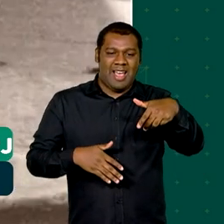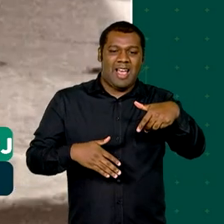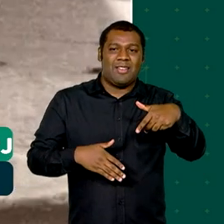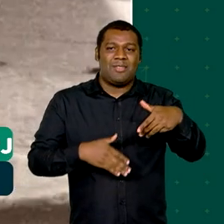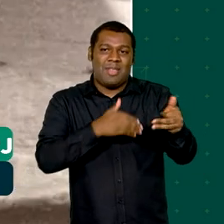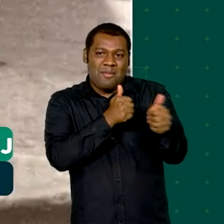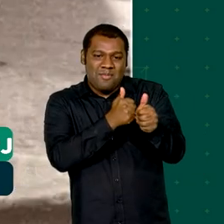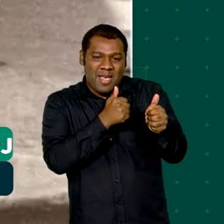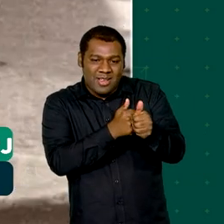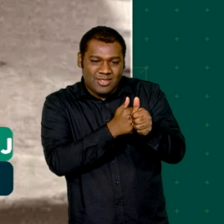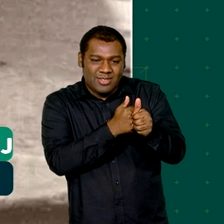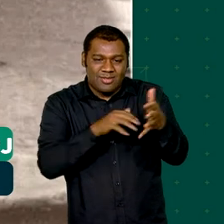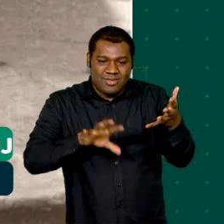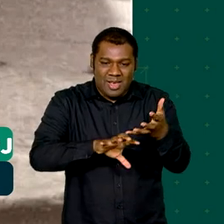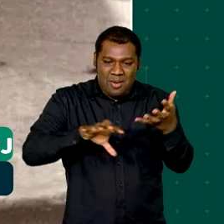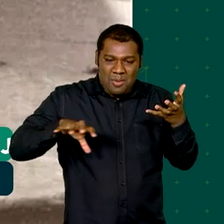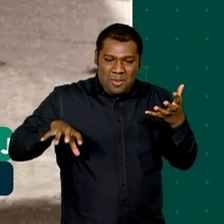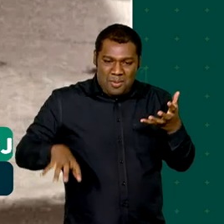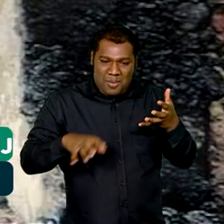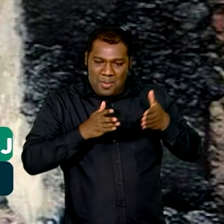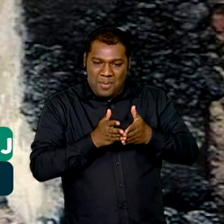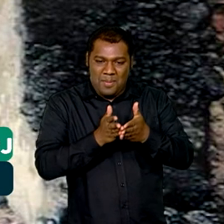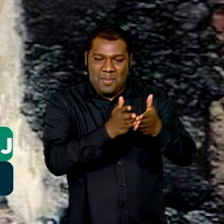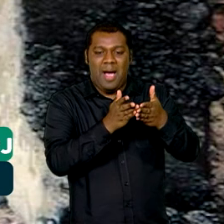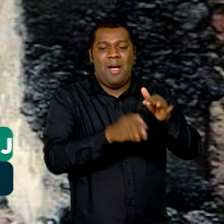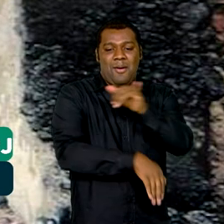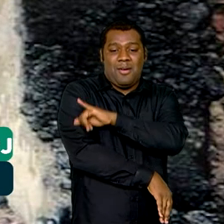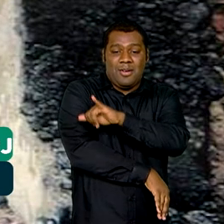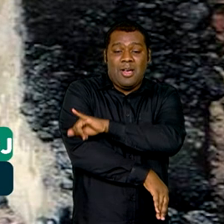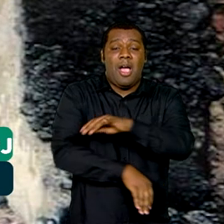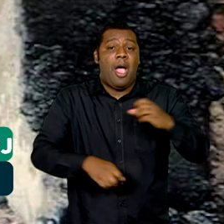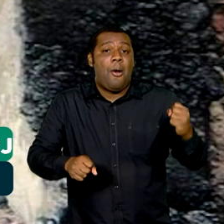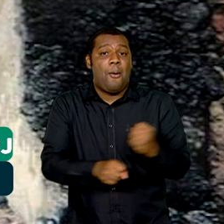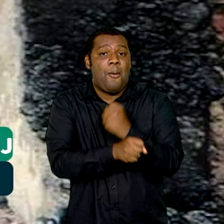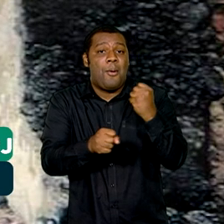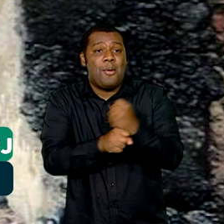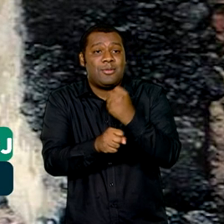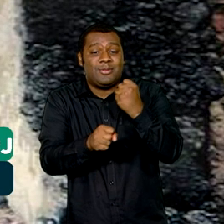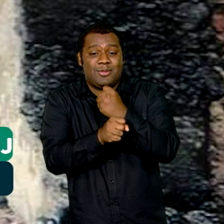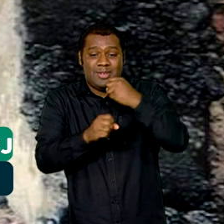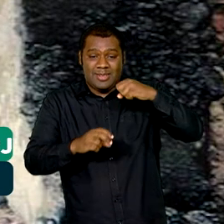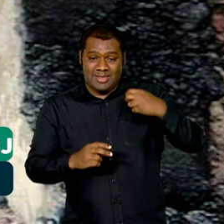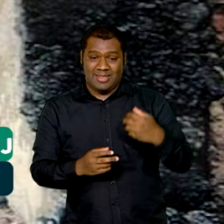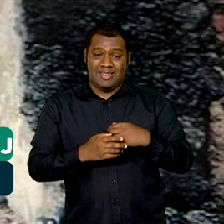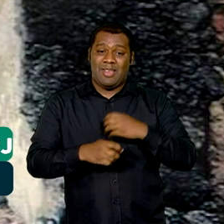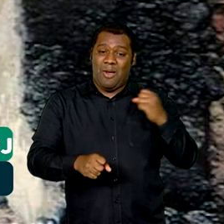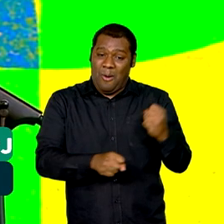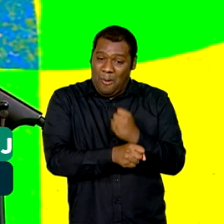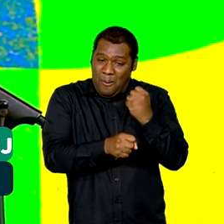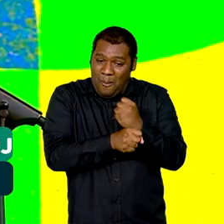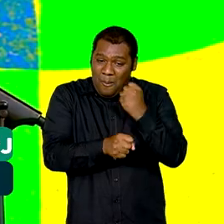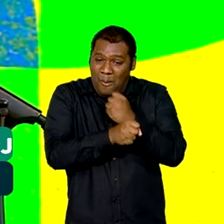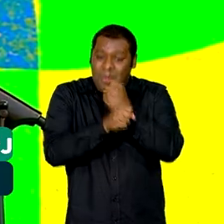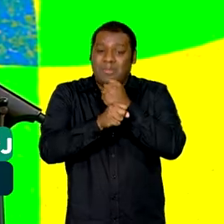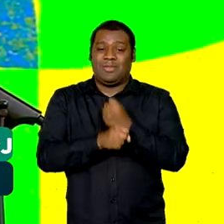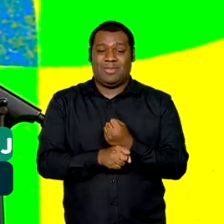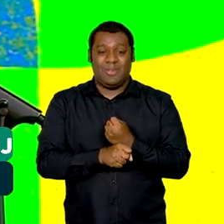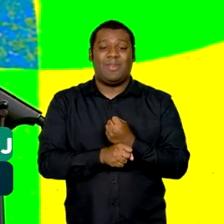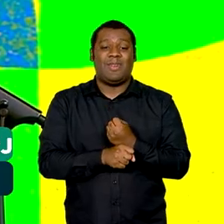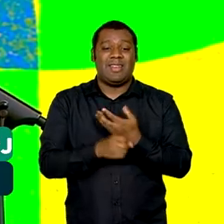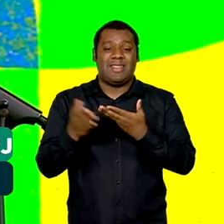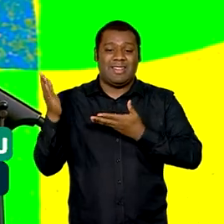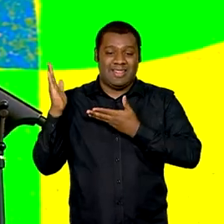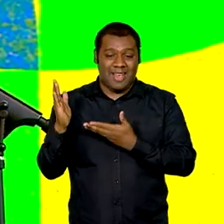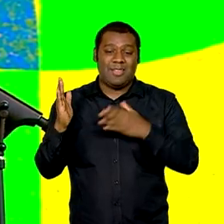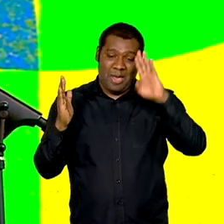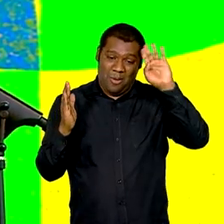da cidade, iria ser construído um imenso terminal de integração em sua homenagem. A questão da retomada